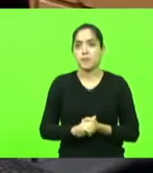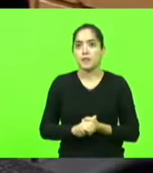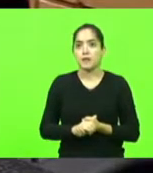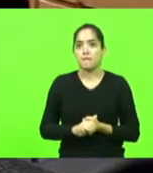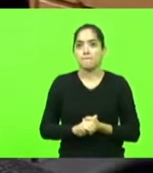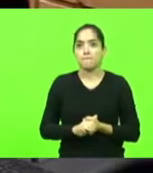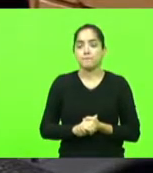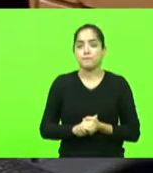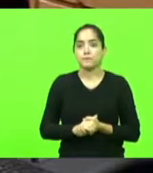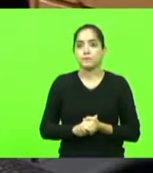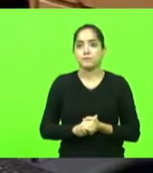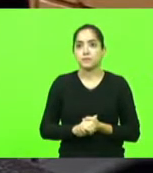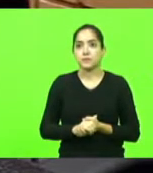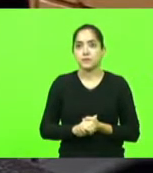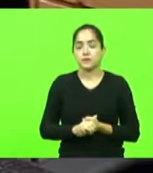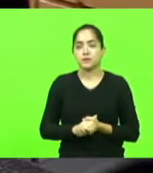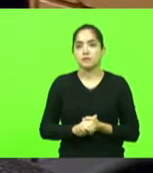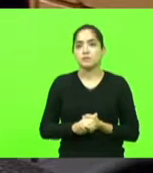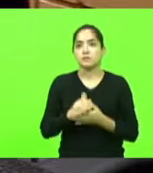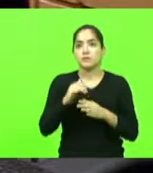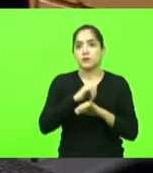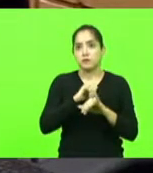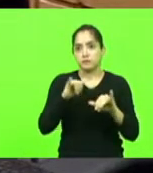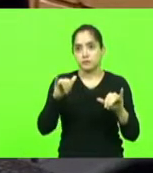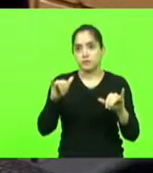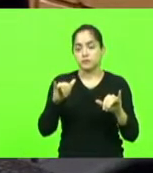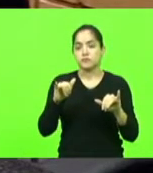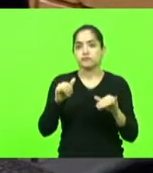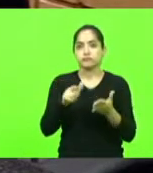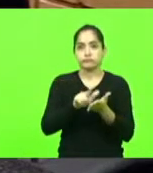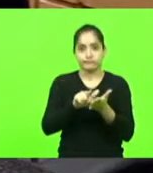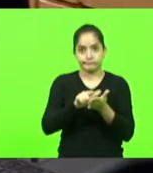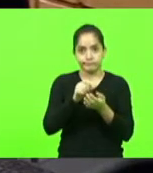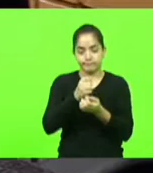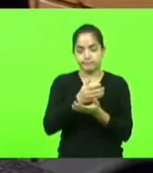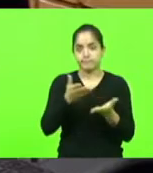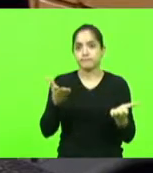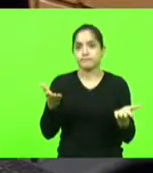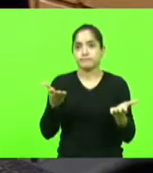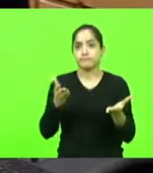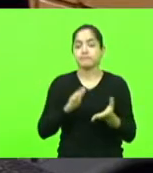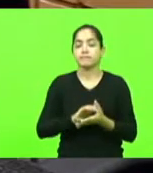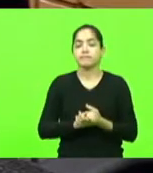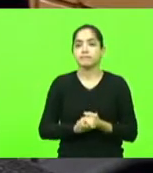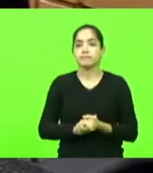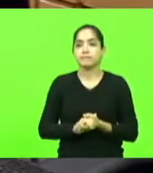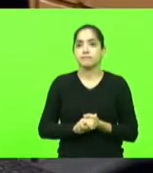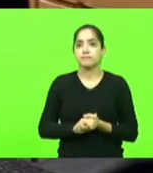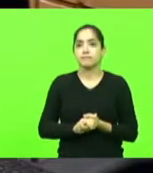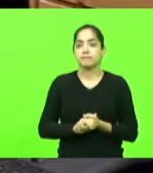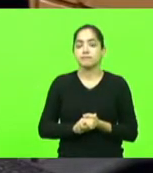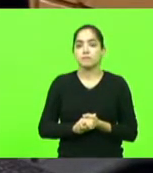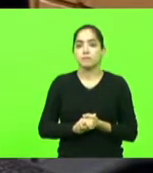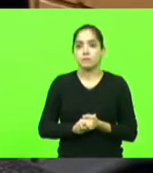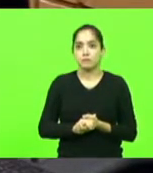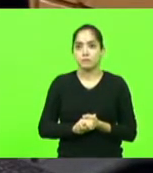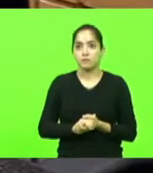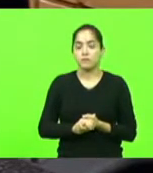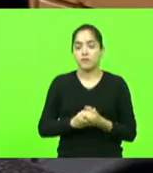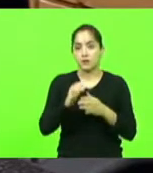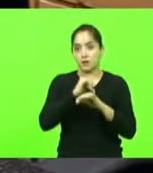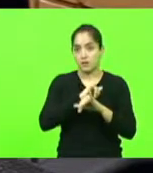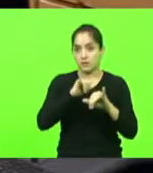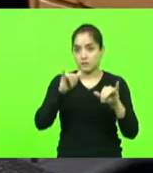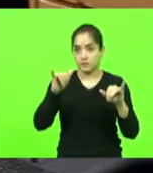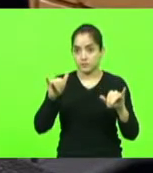Expediente. O senhor presidente solicitou que se procedesse à distribuição. Ato contínuo. O presidente deu ciência ao plenário do